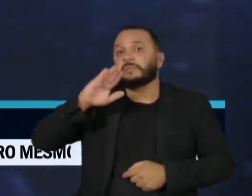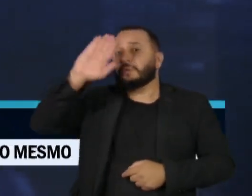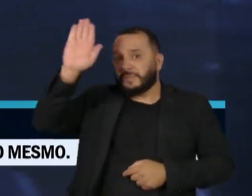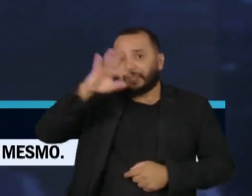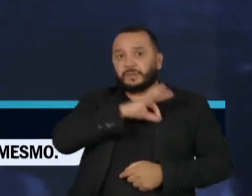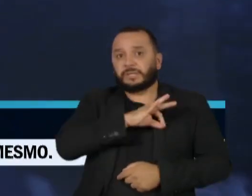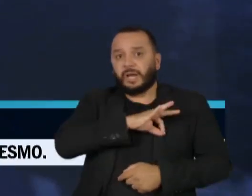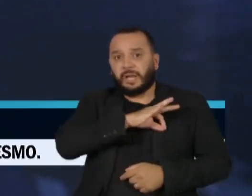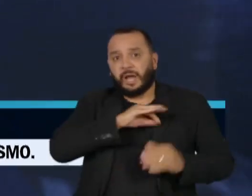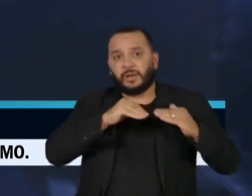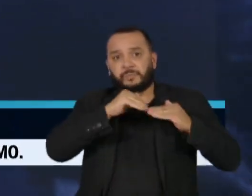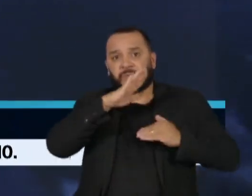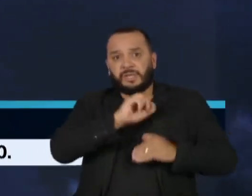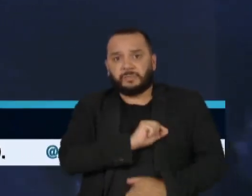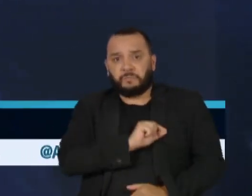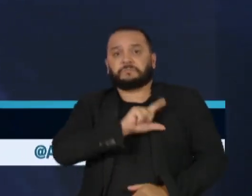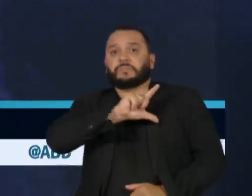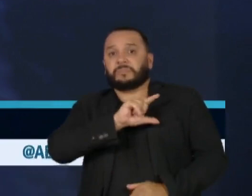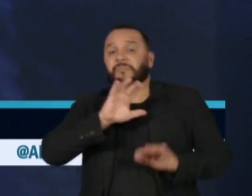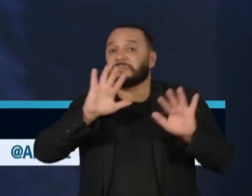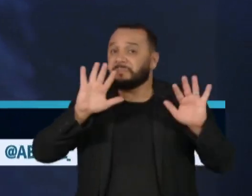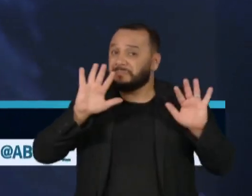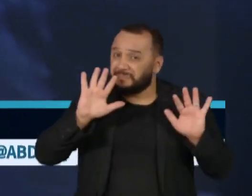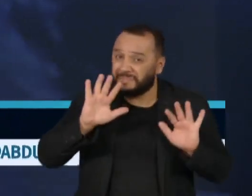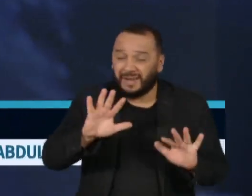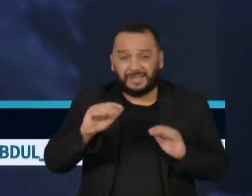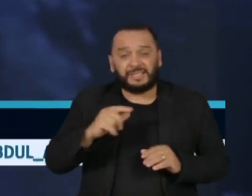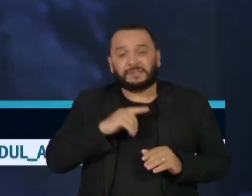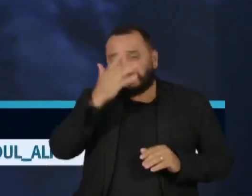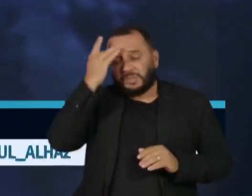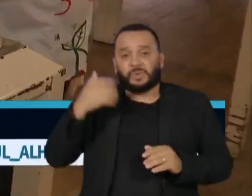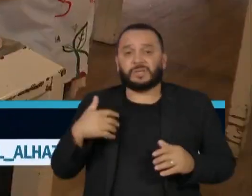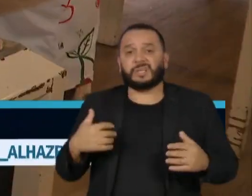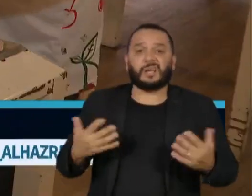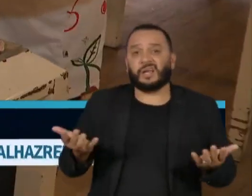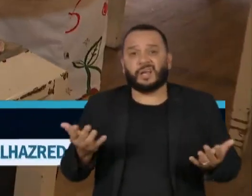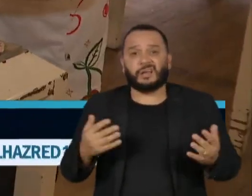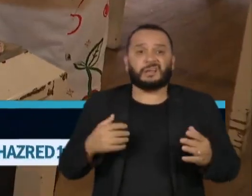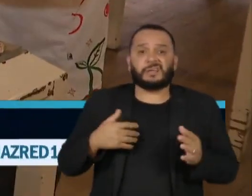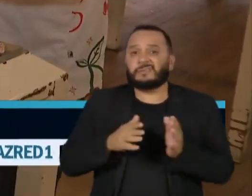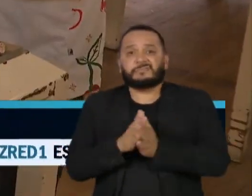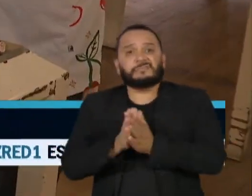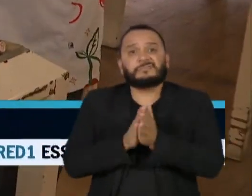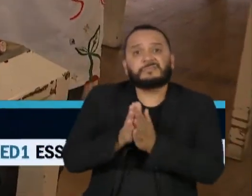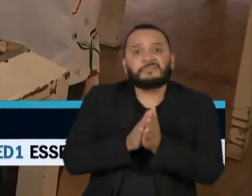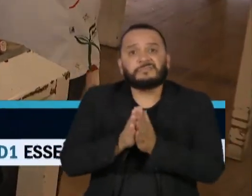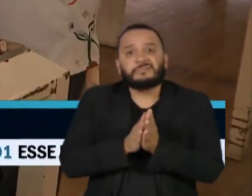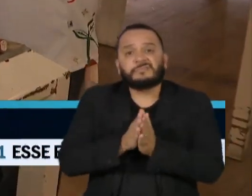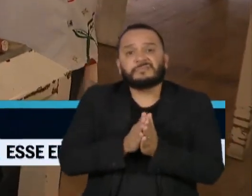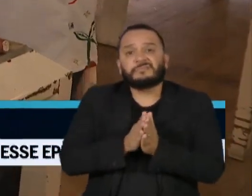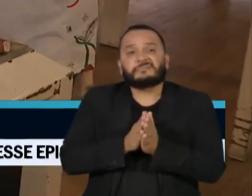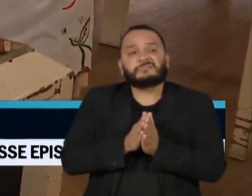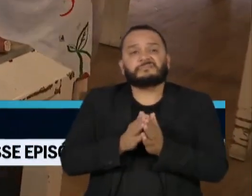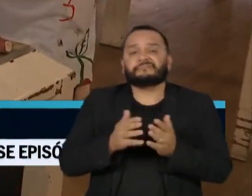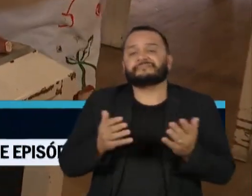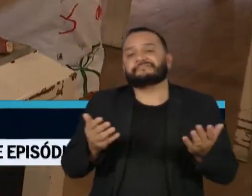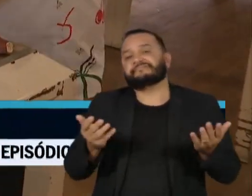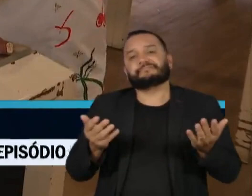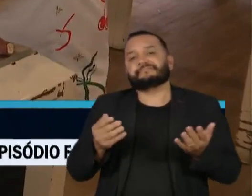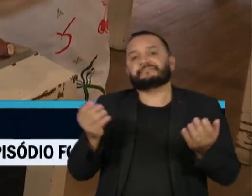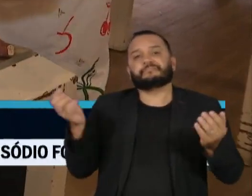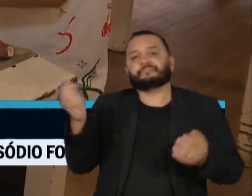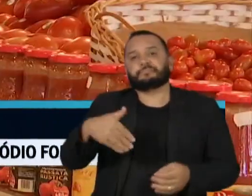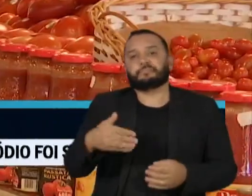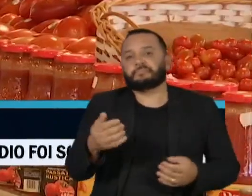medida pode frustrar os milhões de trabalhadores que recebem o piso. Na teoria, o mínimo deveria ser